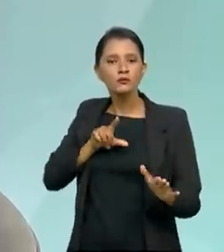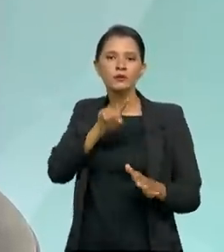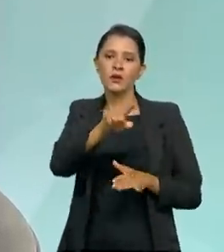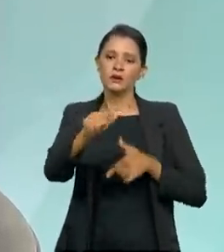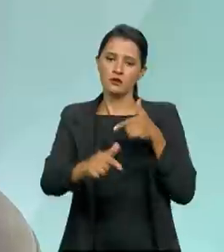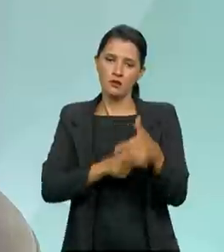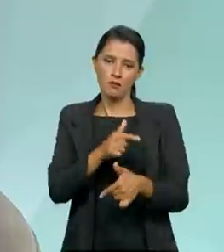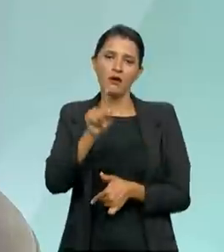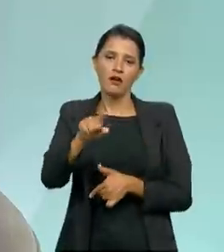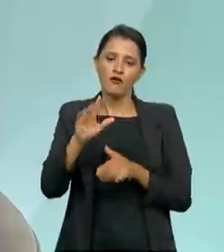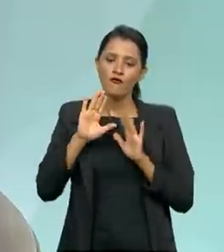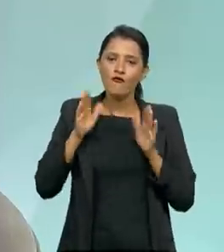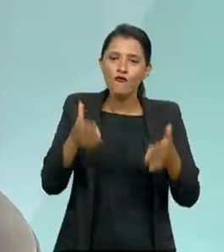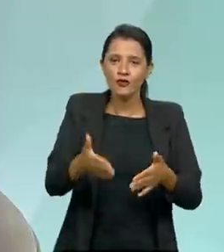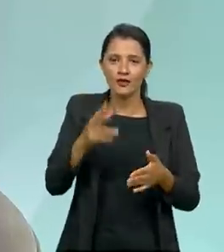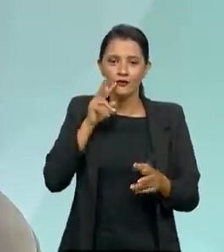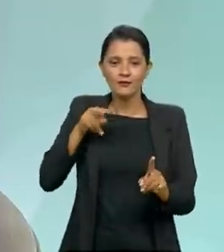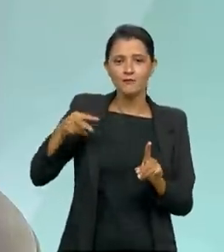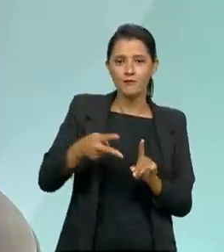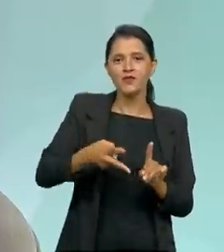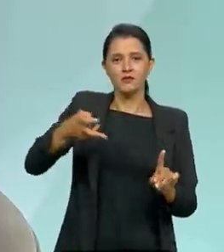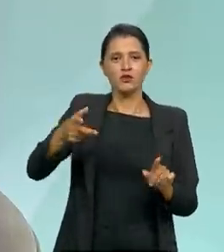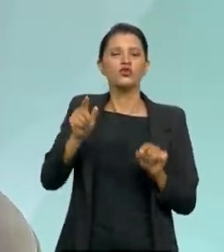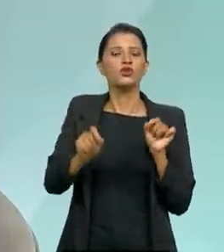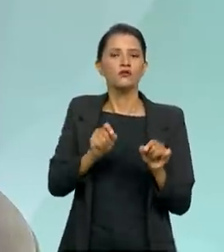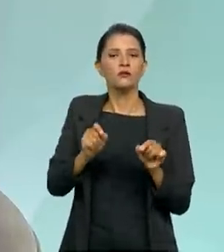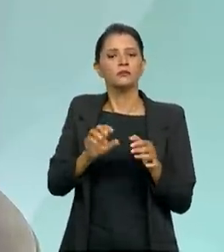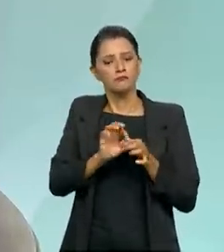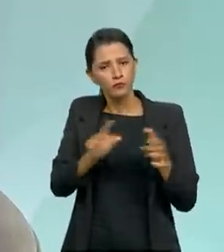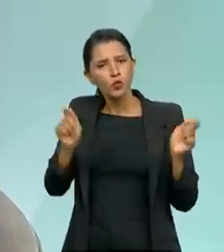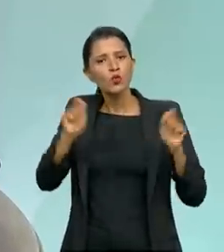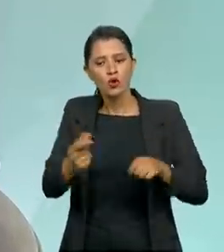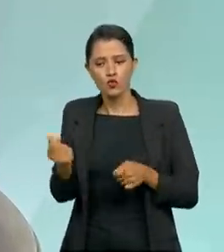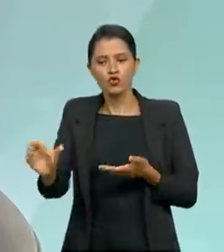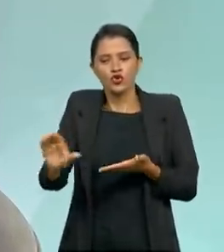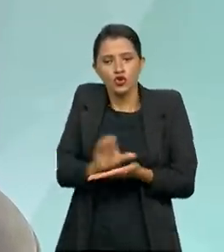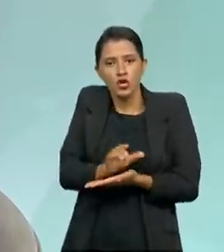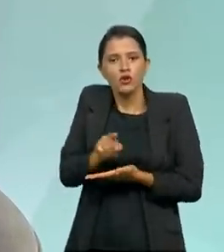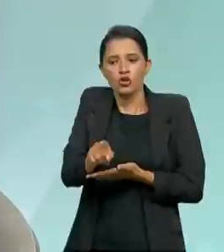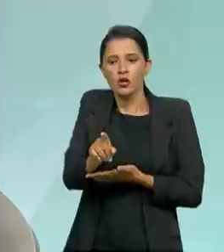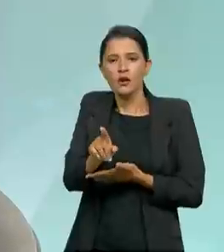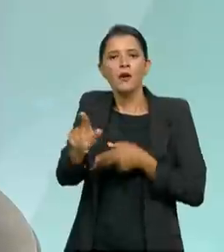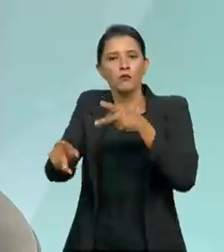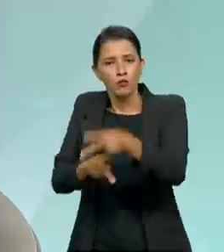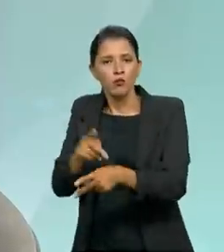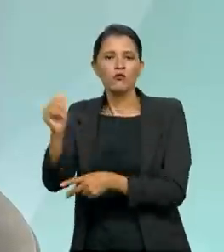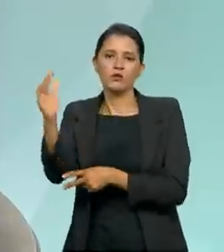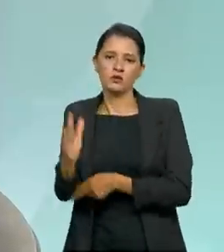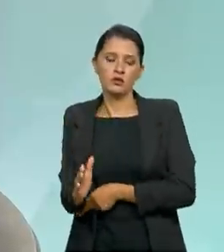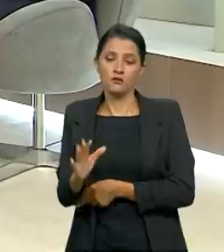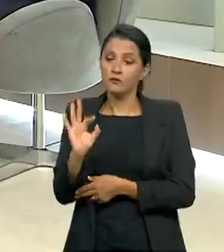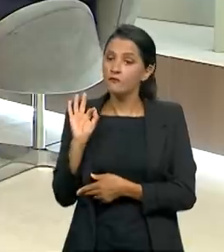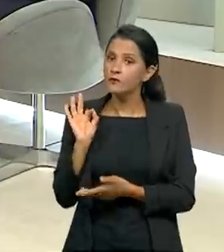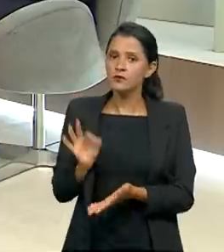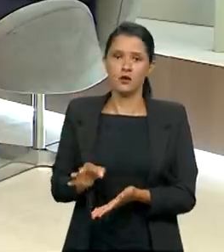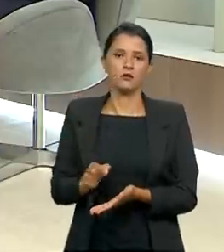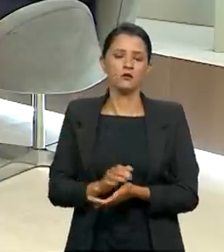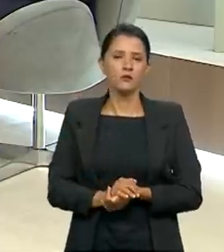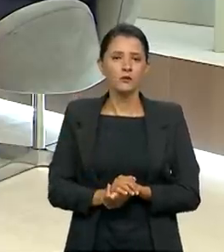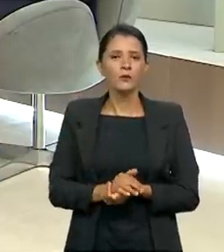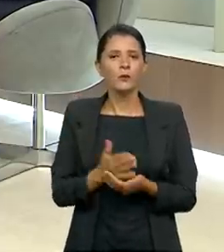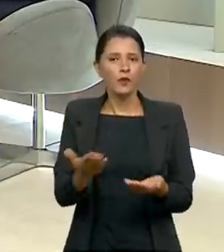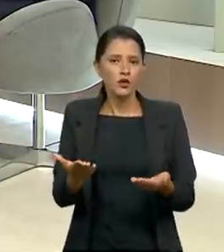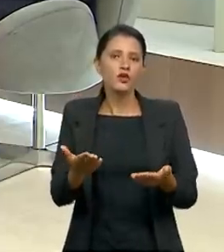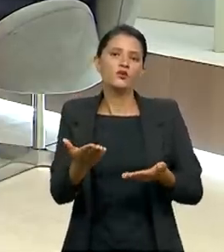é muito voltado sempre com essa visão. Permitir que o dinheiro chegue na ponta da forma mais eficiente possível. E que o serviço público